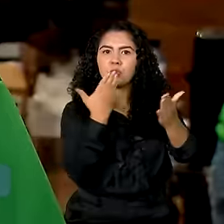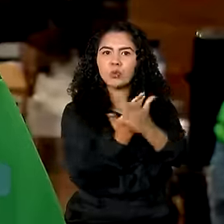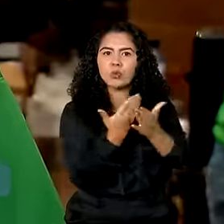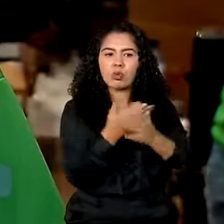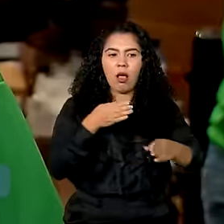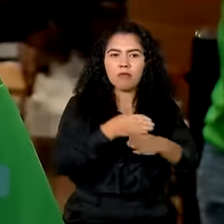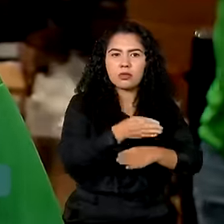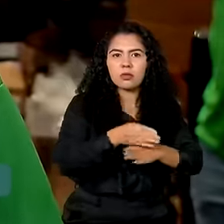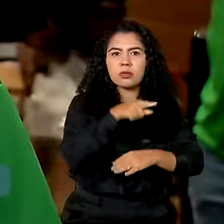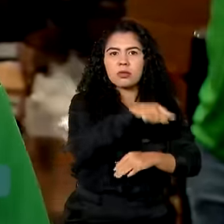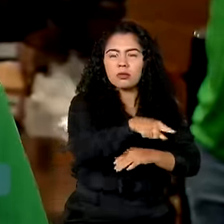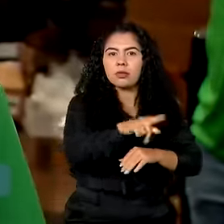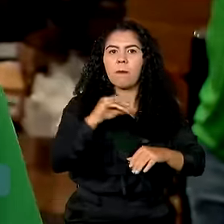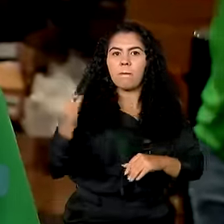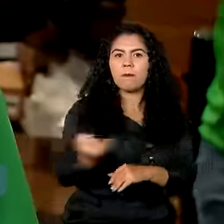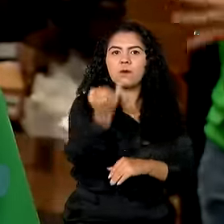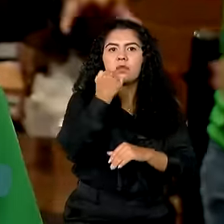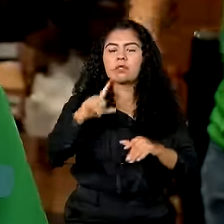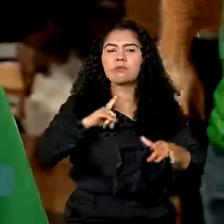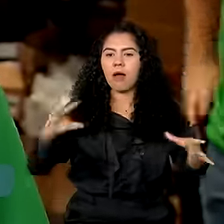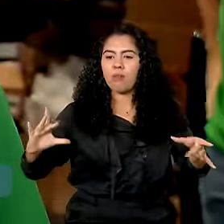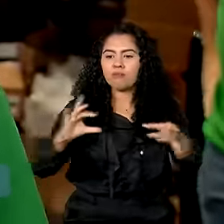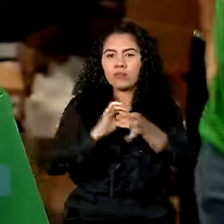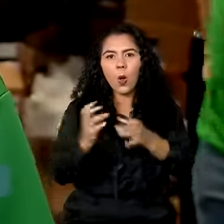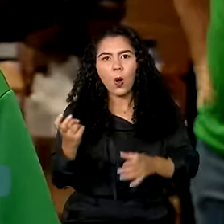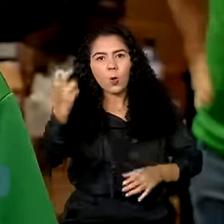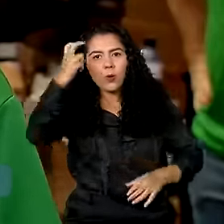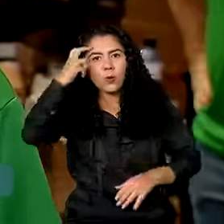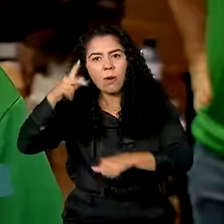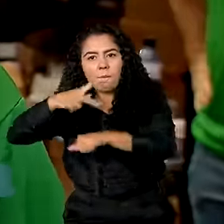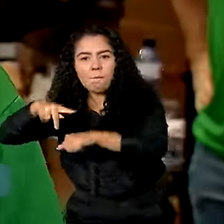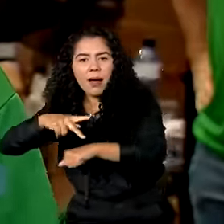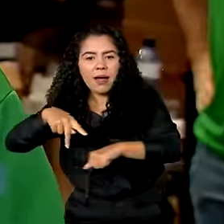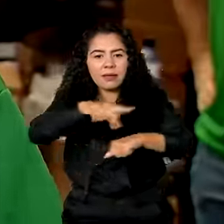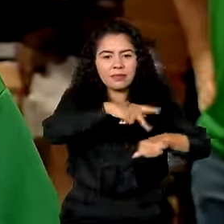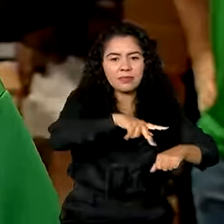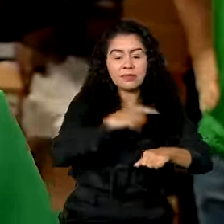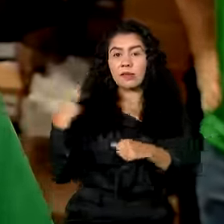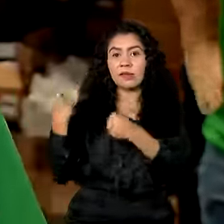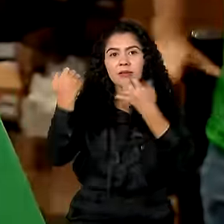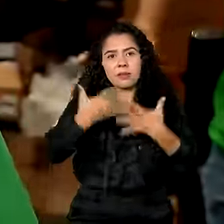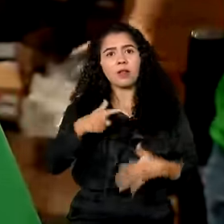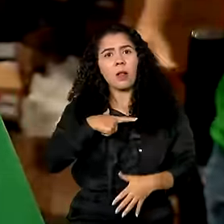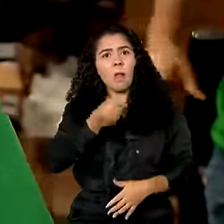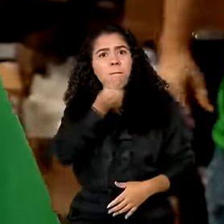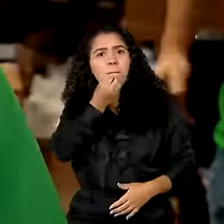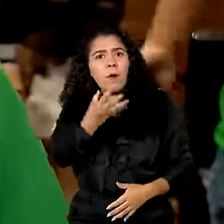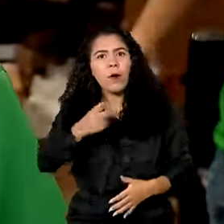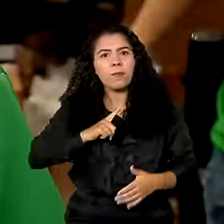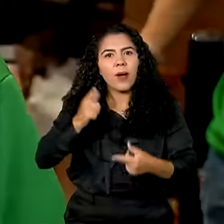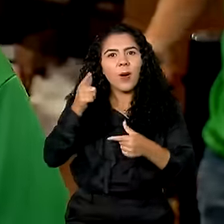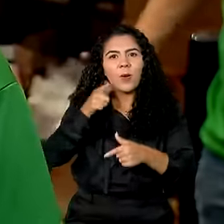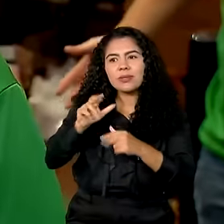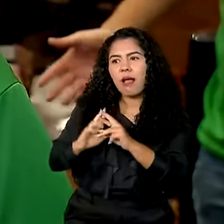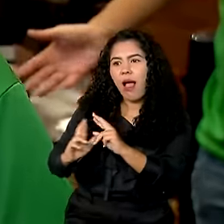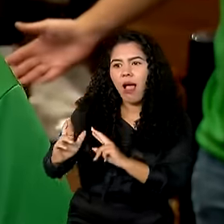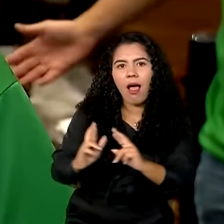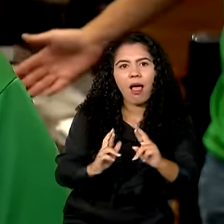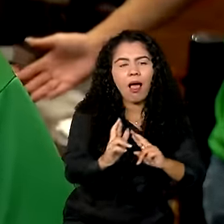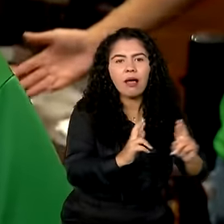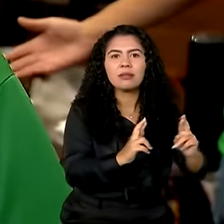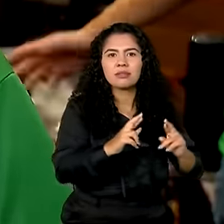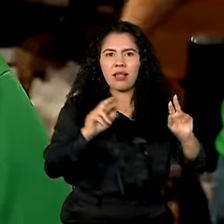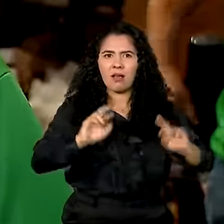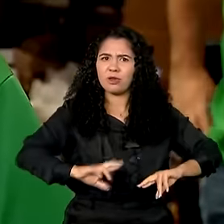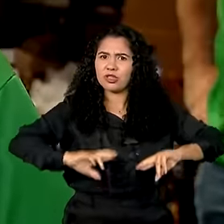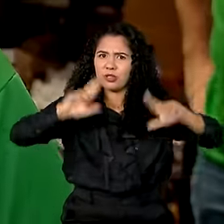culturas dos dois países vizinhos. No começo, a gente acha que não vai se dar bem também com as outras pessoas, porque é uma coisa muito diferente para quem vem do